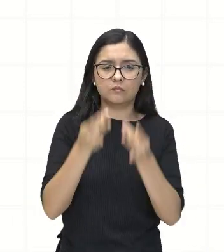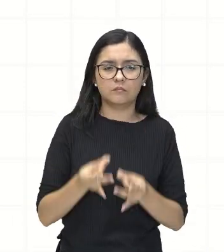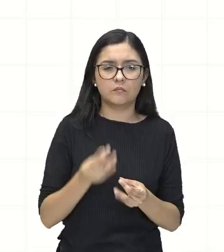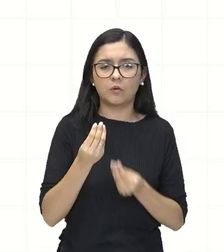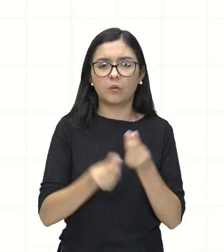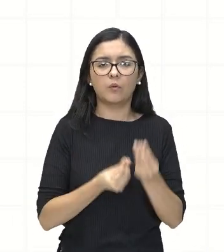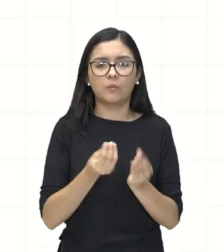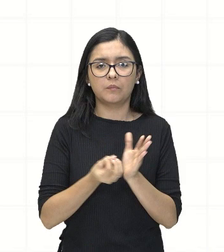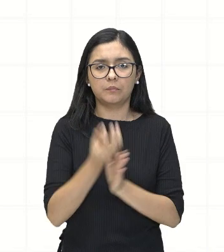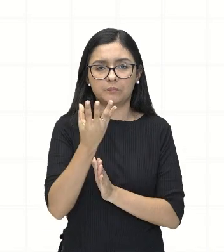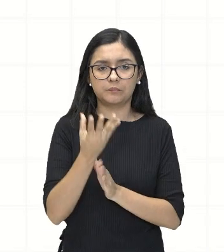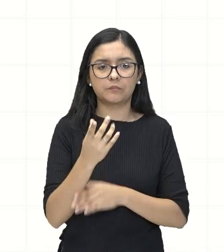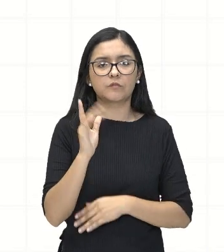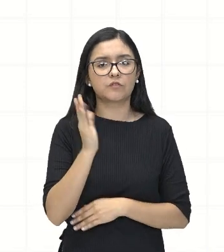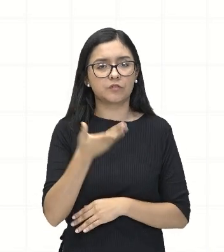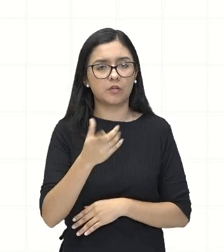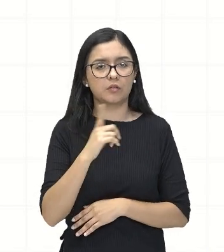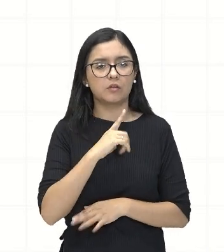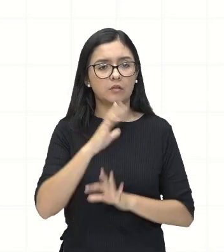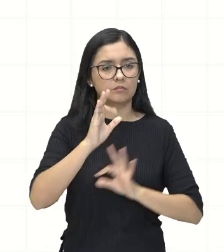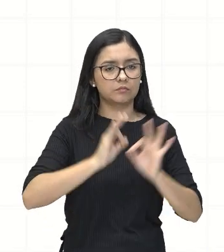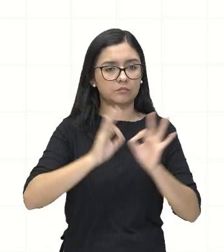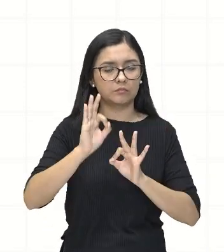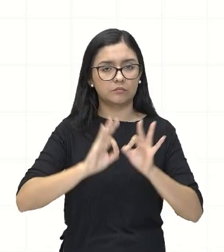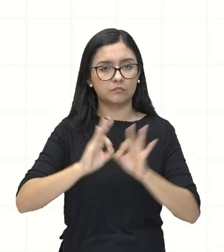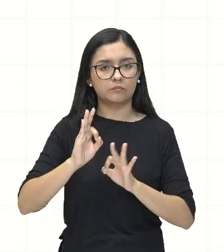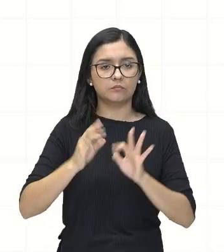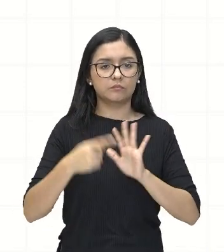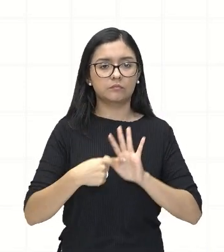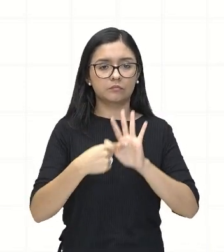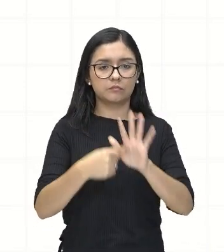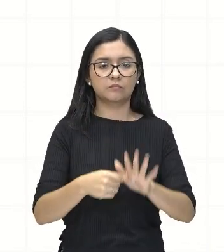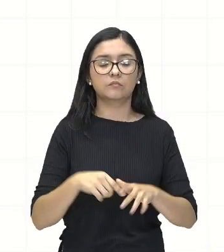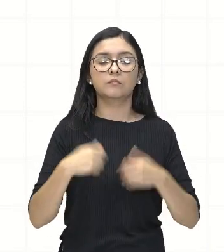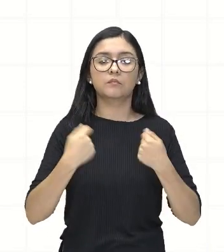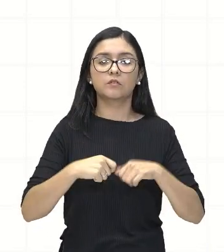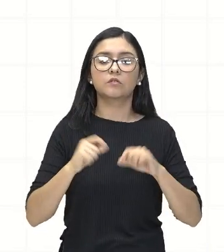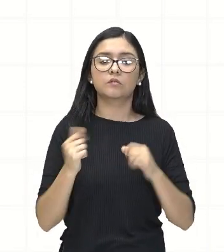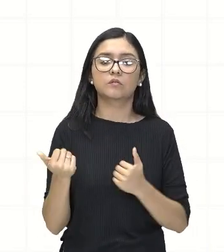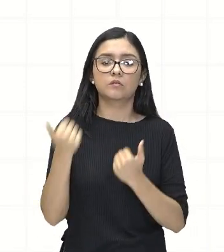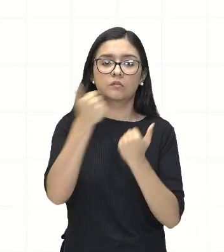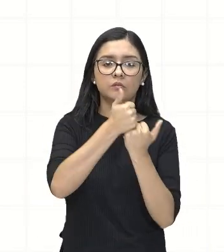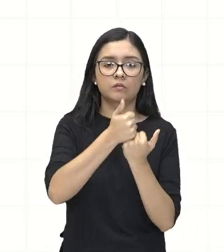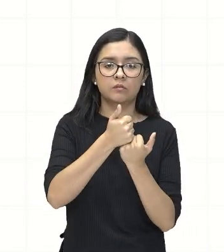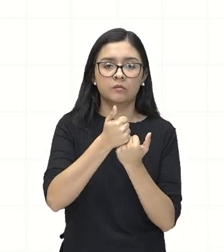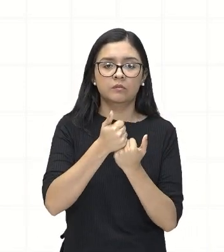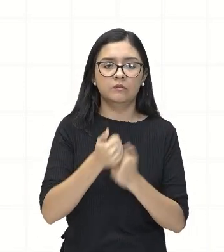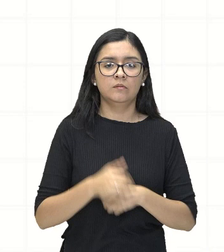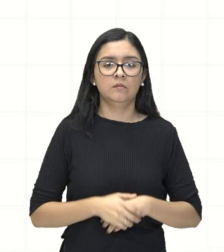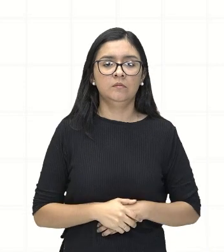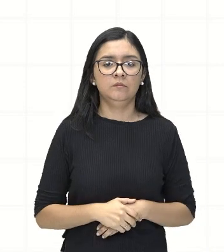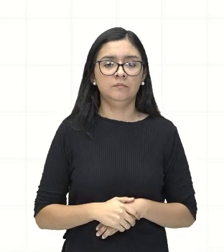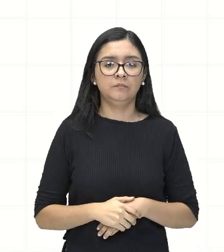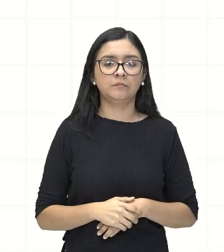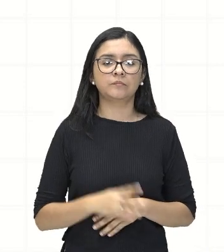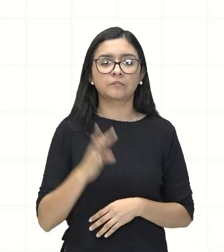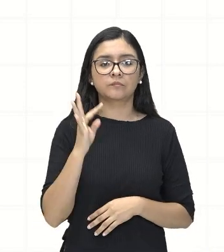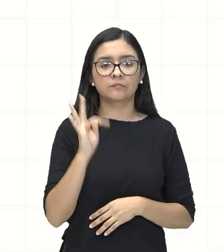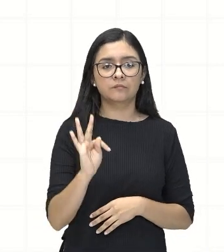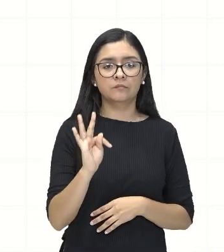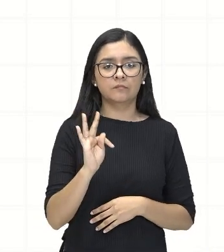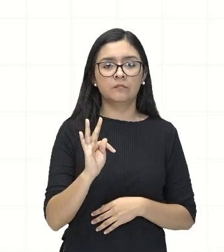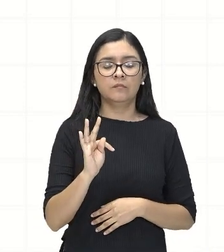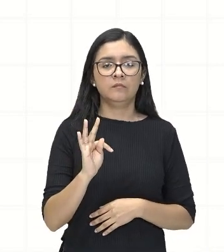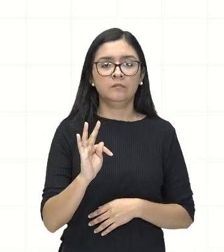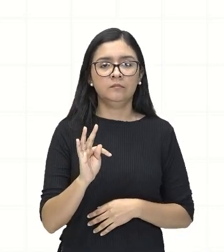surgiu. Ela já está modelada aqui. Daí basta substituirmos no lugar do T por